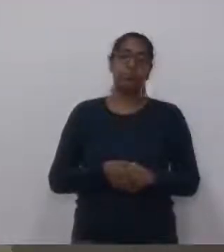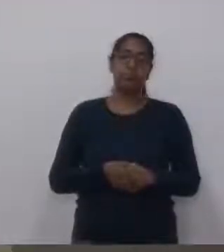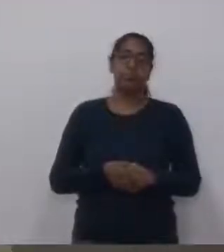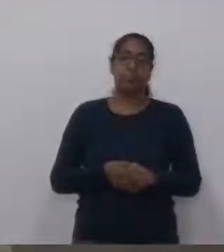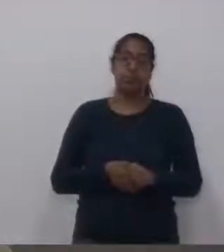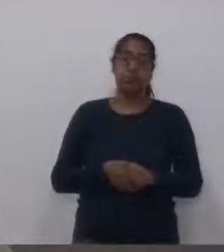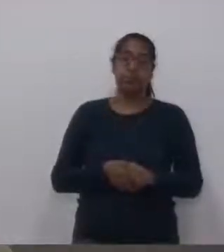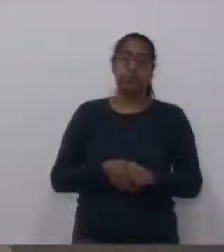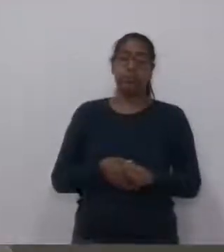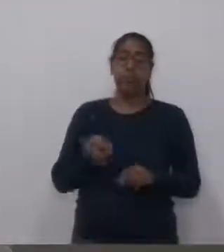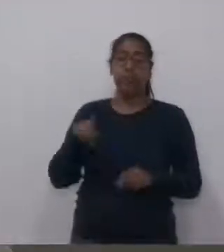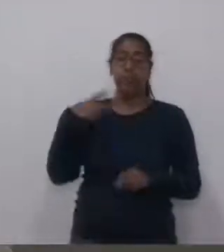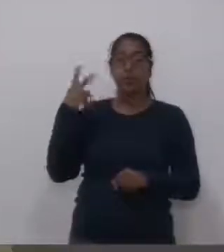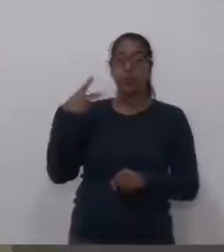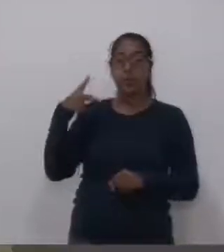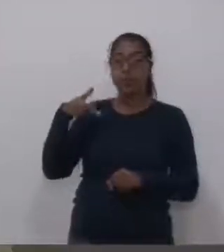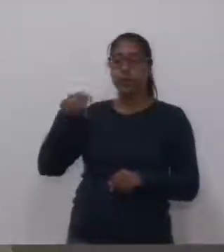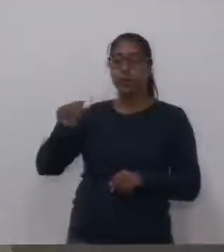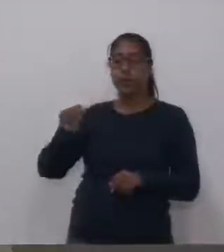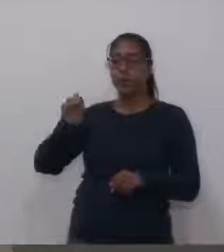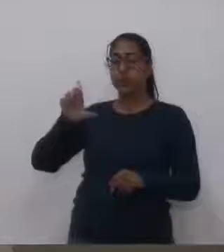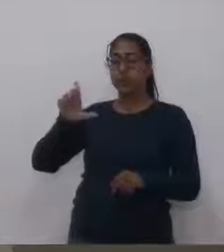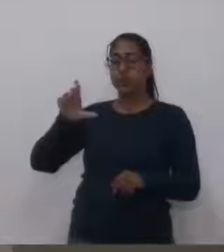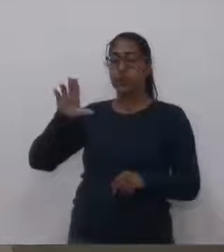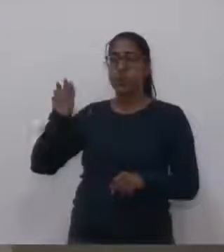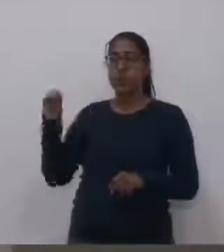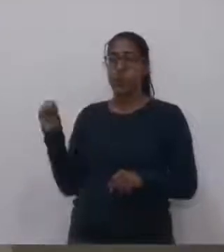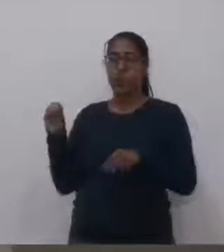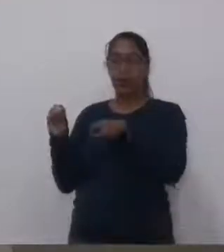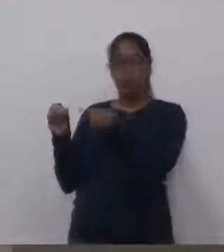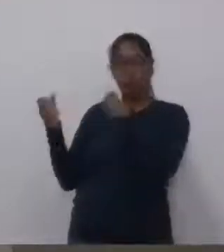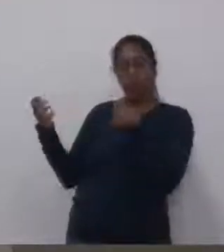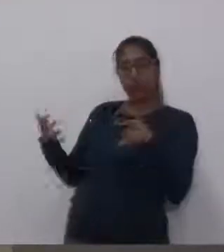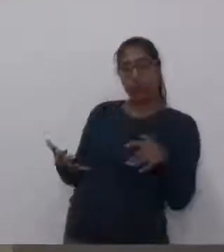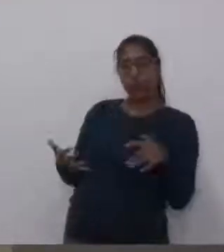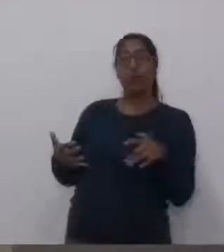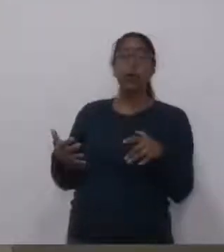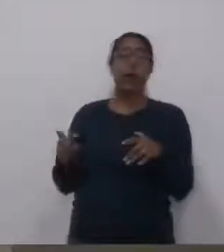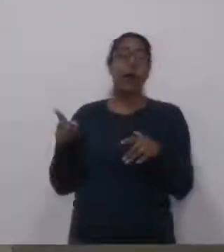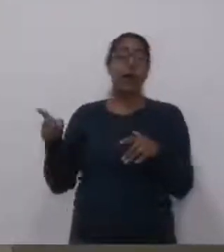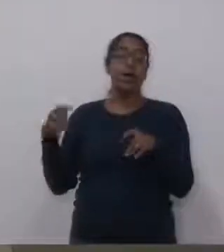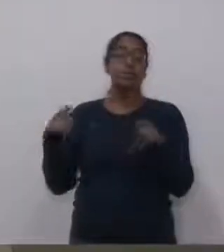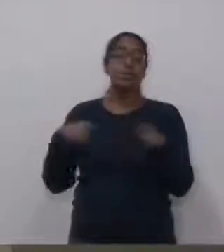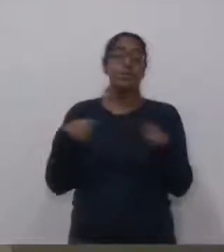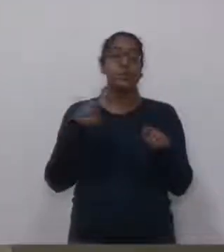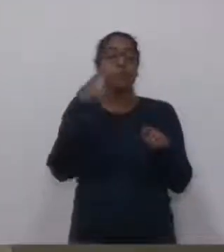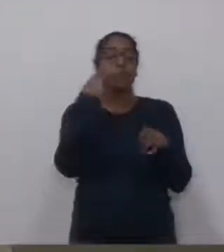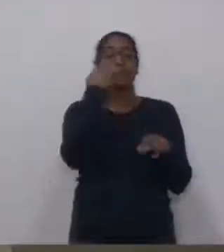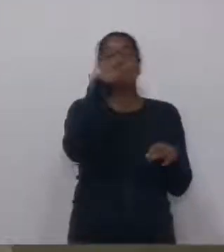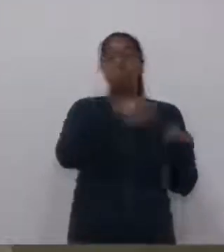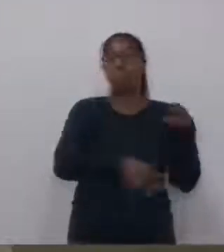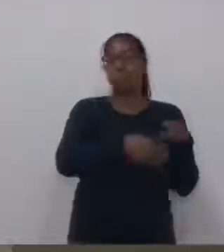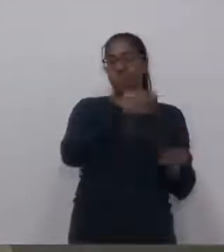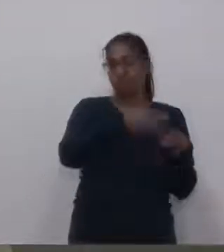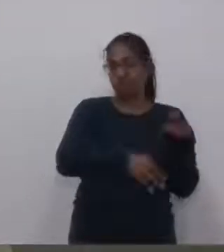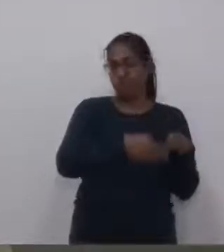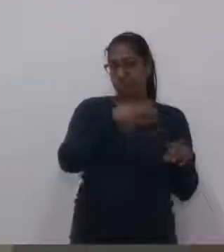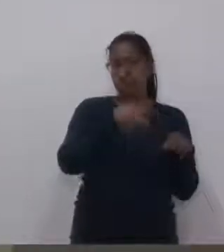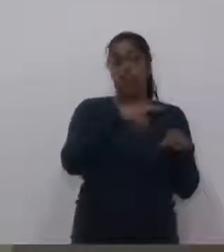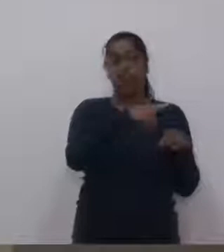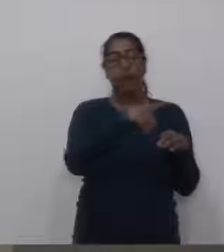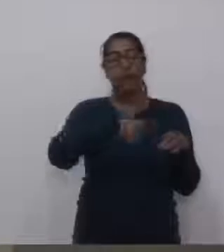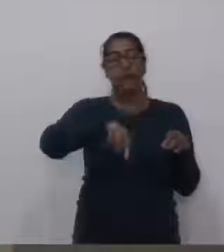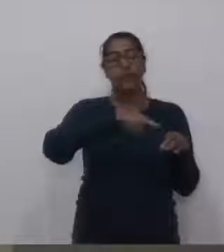falou muito bem, até porque conhece bem da área, pela questão jurídica, né, pelo que nós tivemos conversando com o secretário, tanto do jurídico como